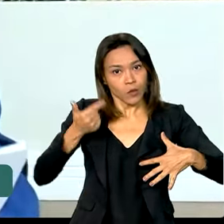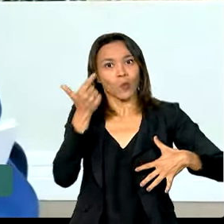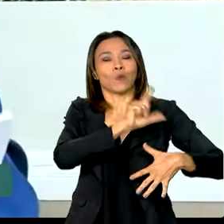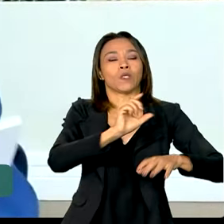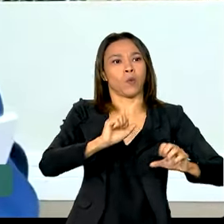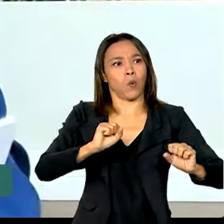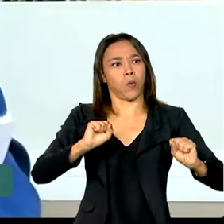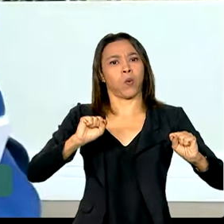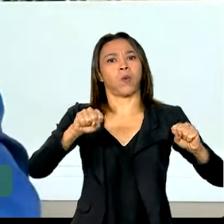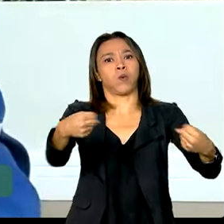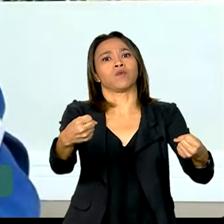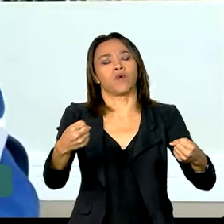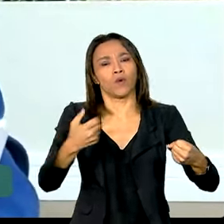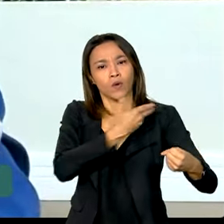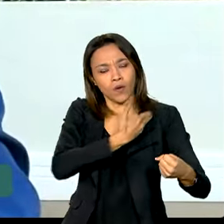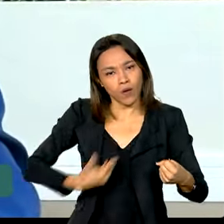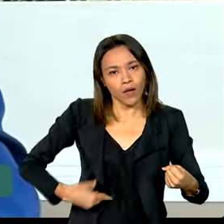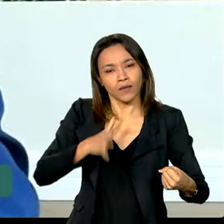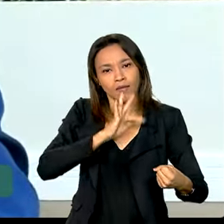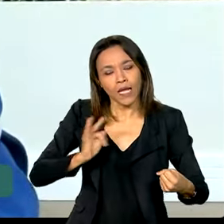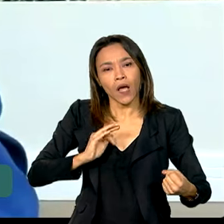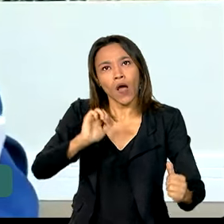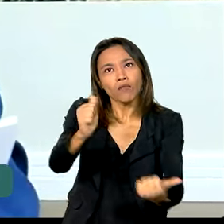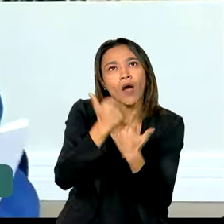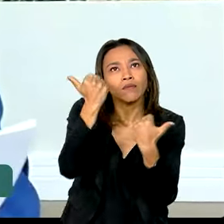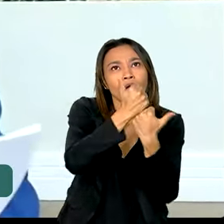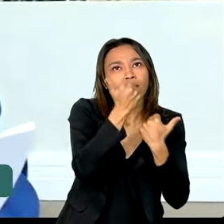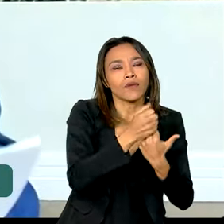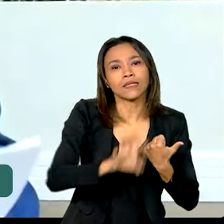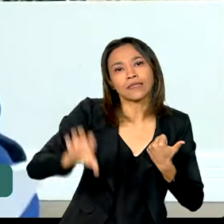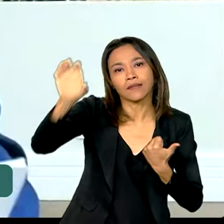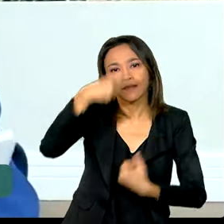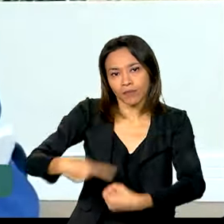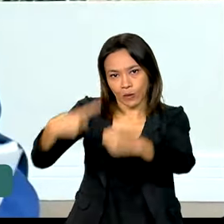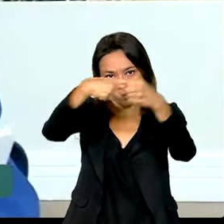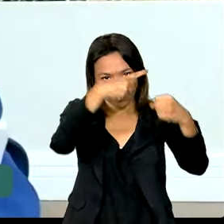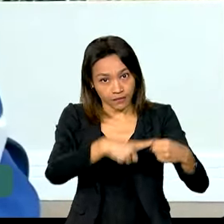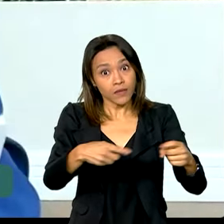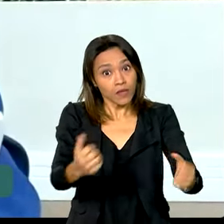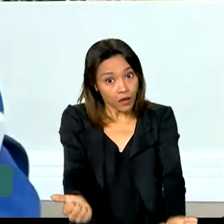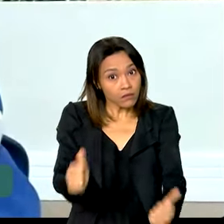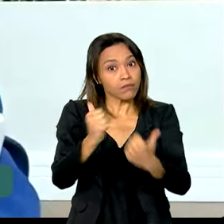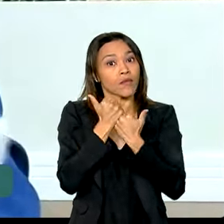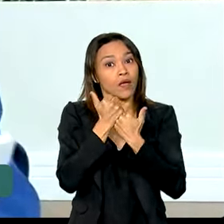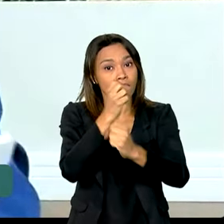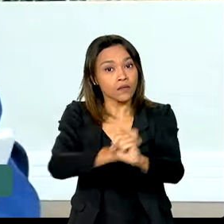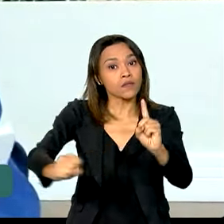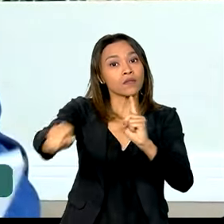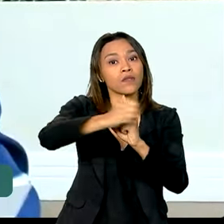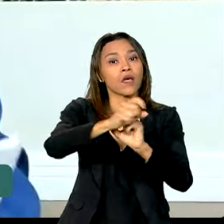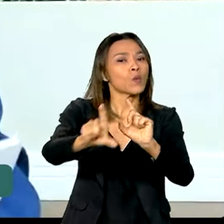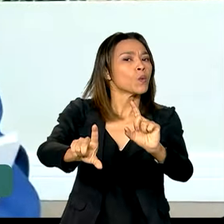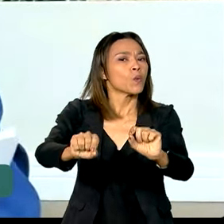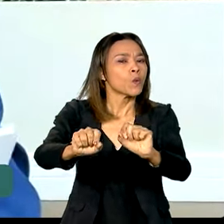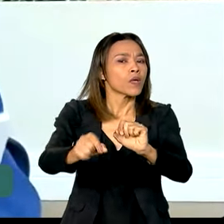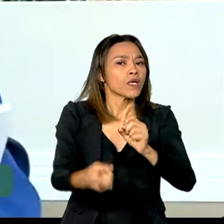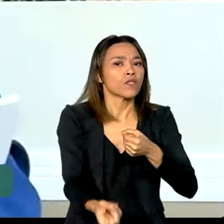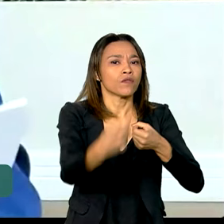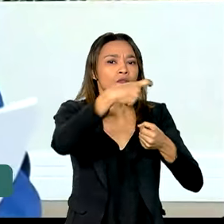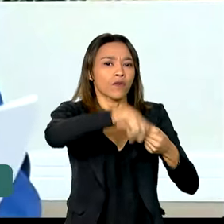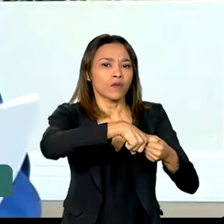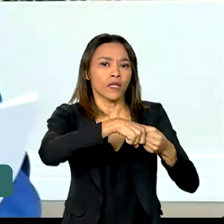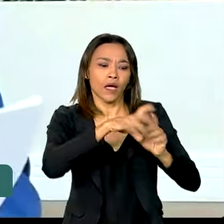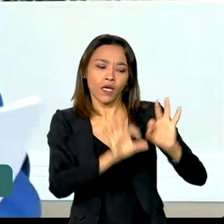do governo federal, integrado com estados, municípios, com a sociedade, em retomar e reestruturar